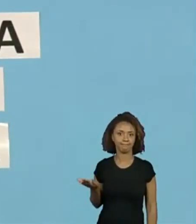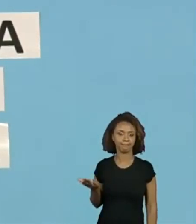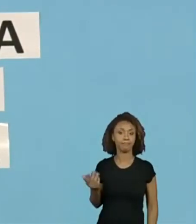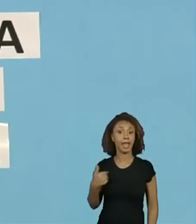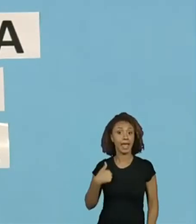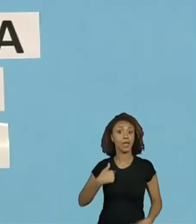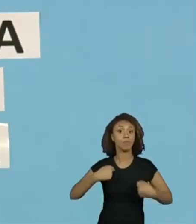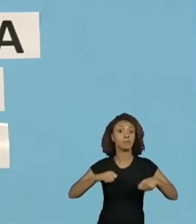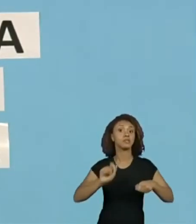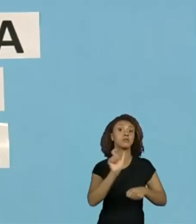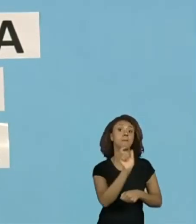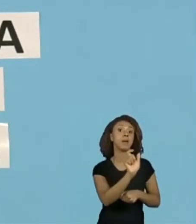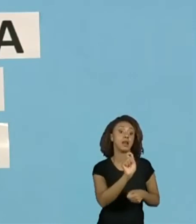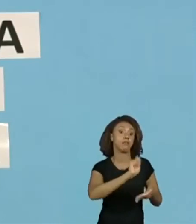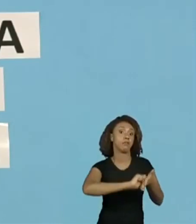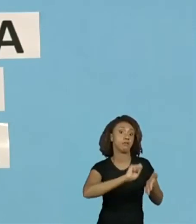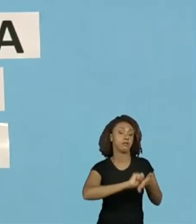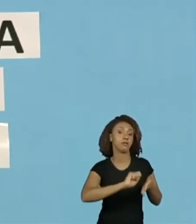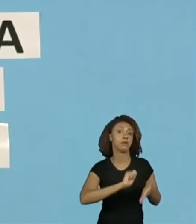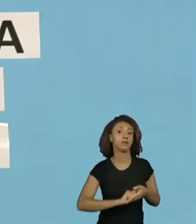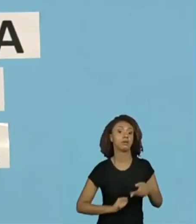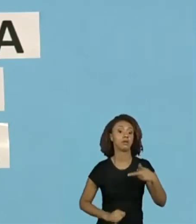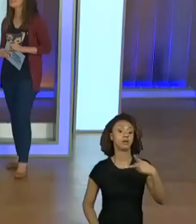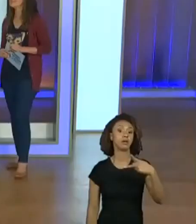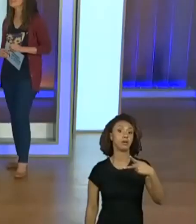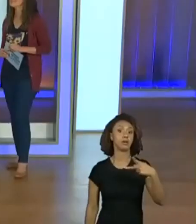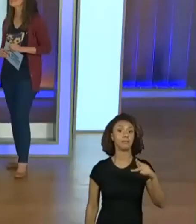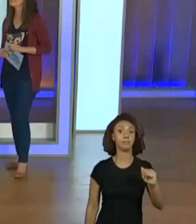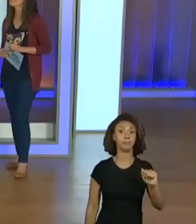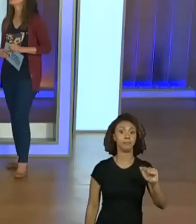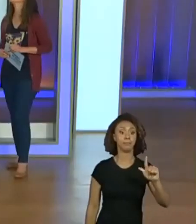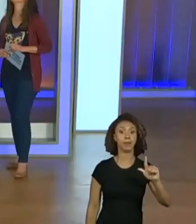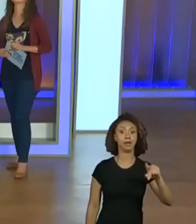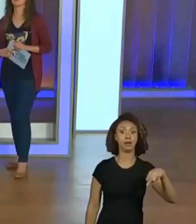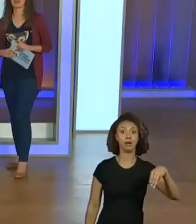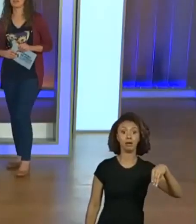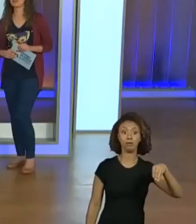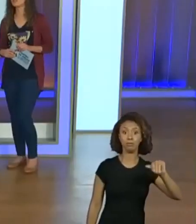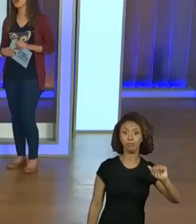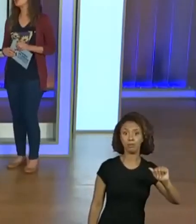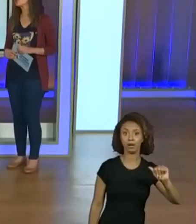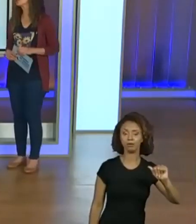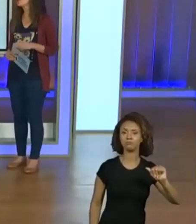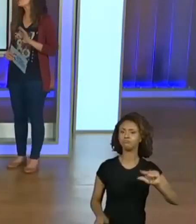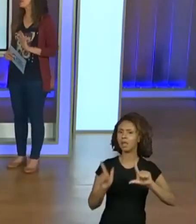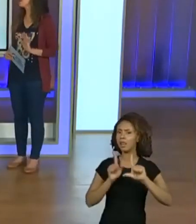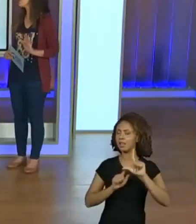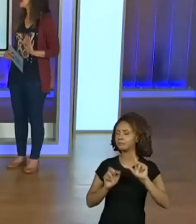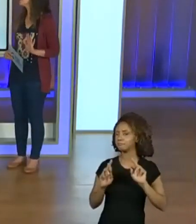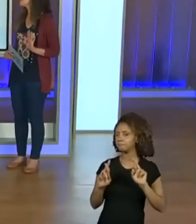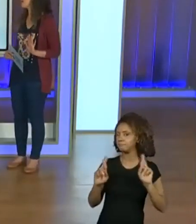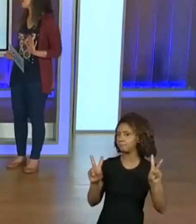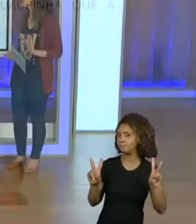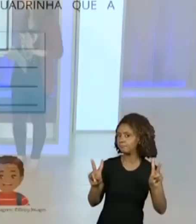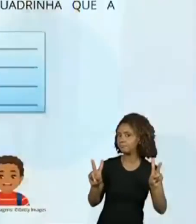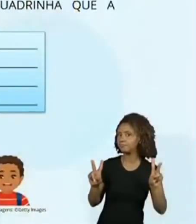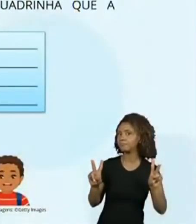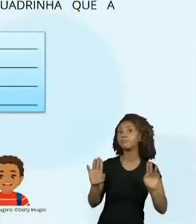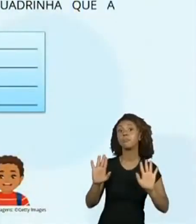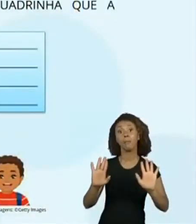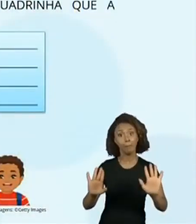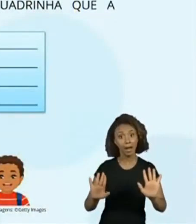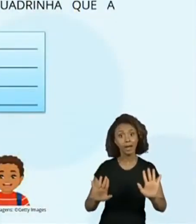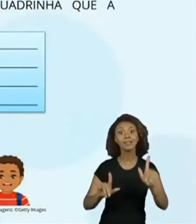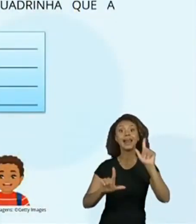pau. Olha só esse palma. Vai ter uma letra diferente do palma. Vai. Mas já ajuda o P e o A do Paula.